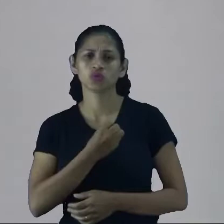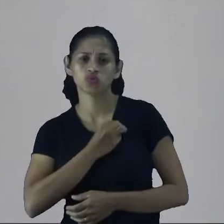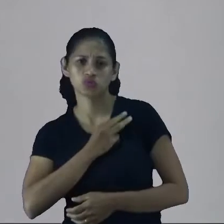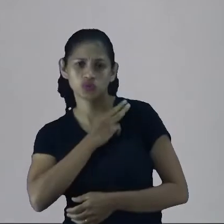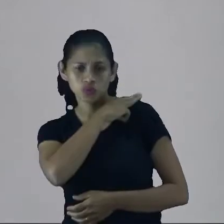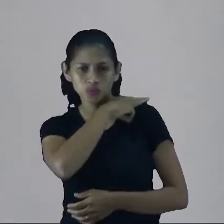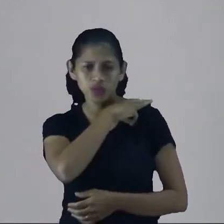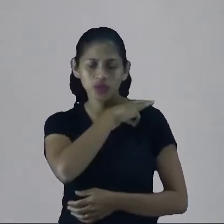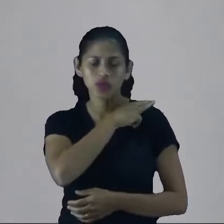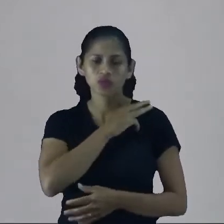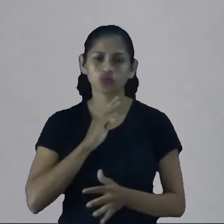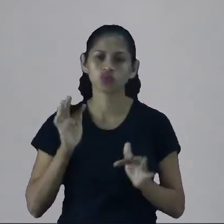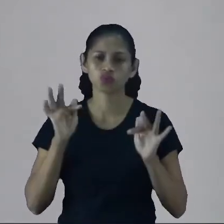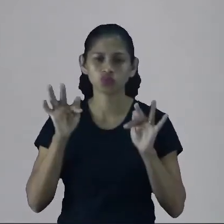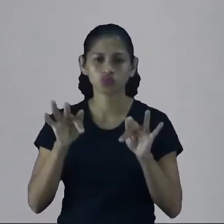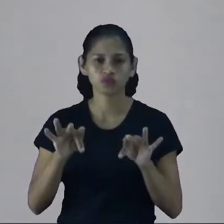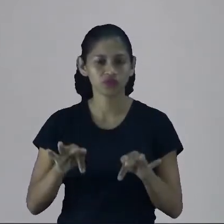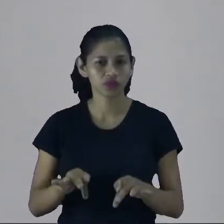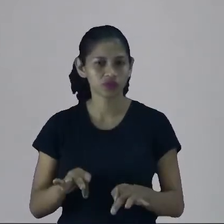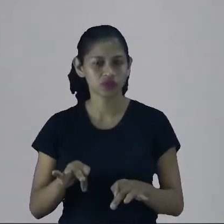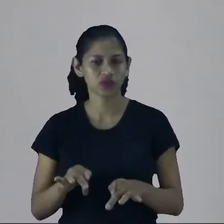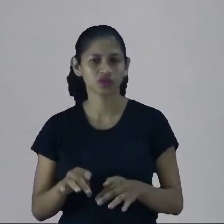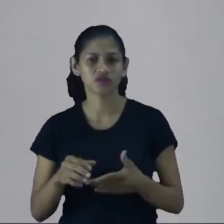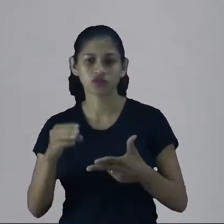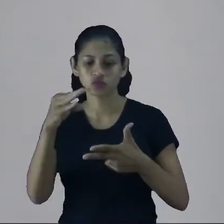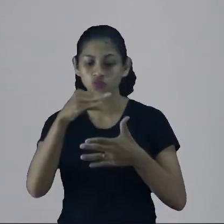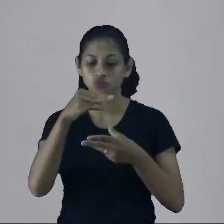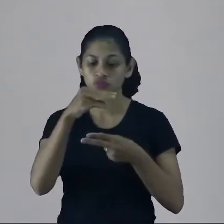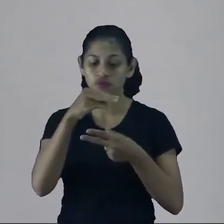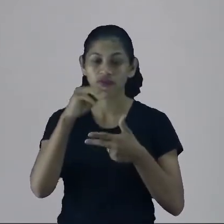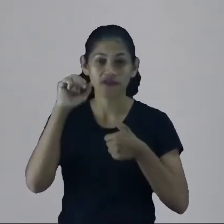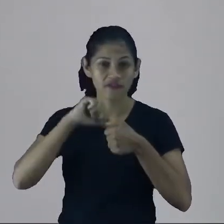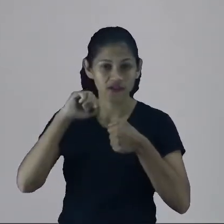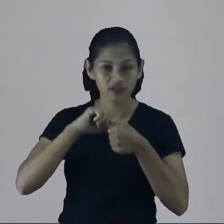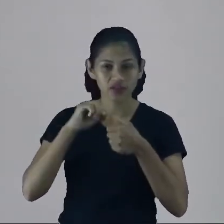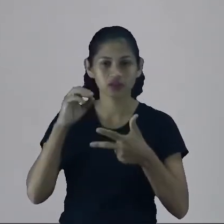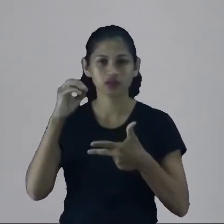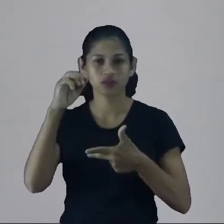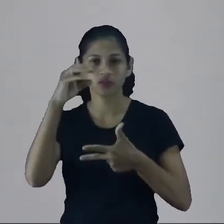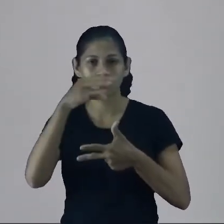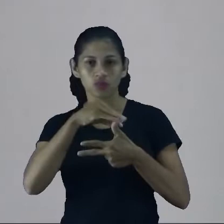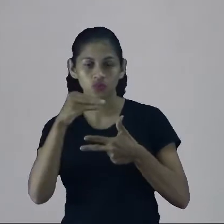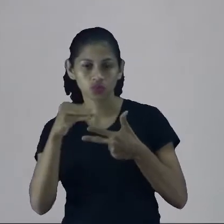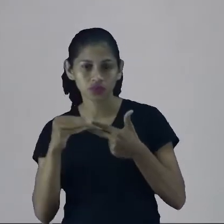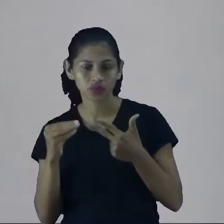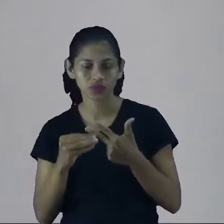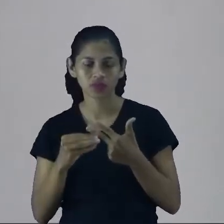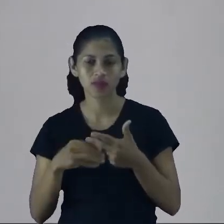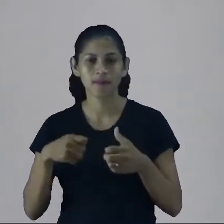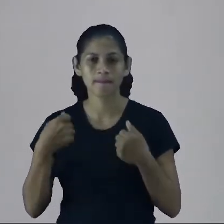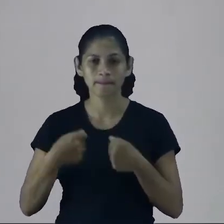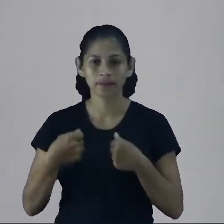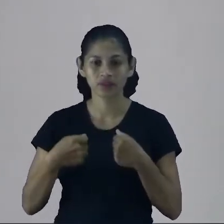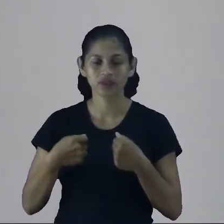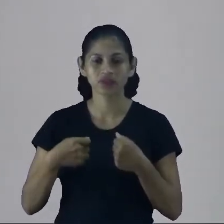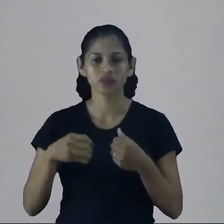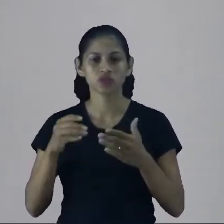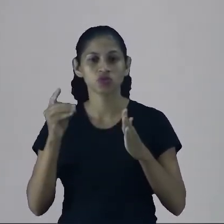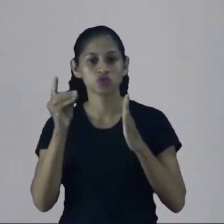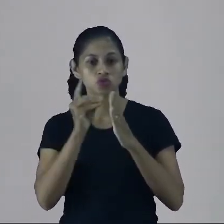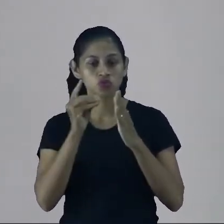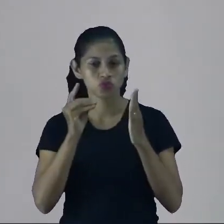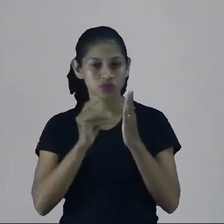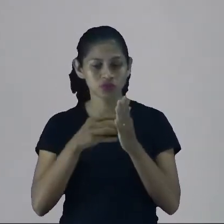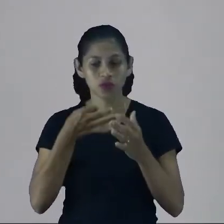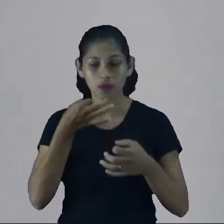médio, quando vocês terminarem e forem fazer o Enem, vocês vão ter que dissertar, fazer uma redação. Então a competência